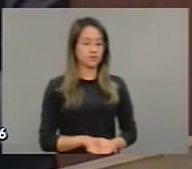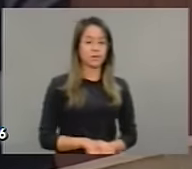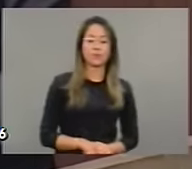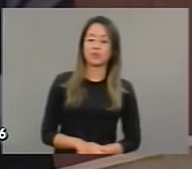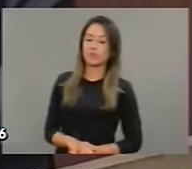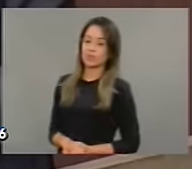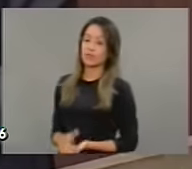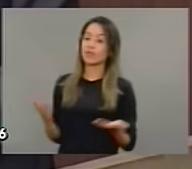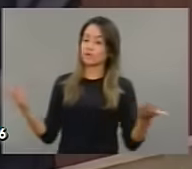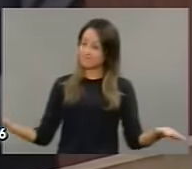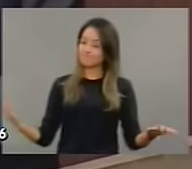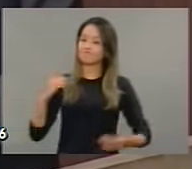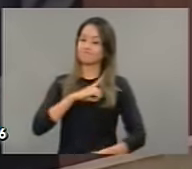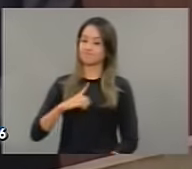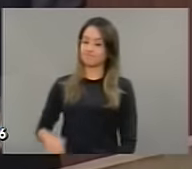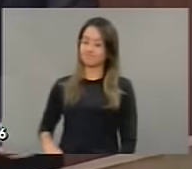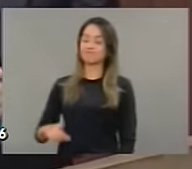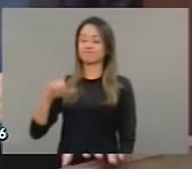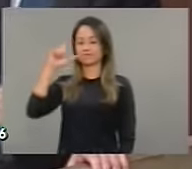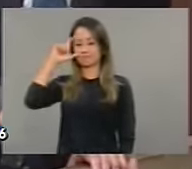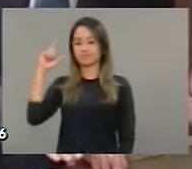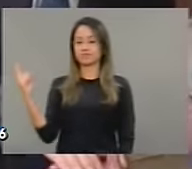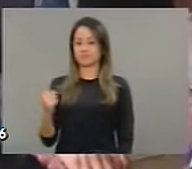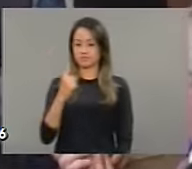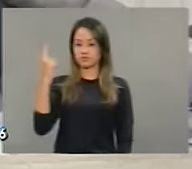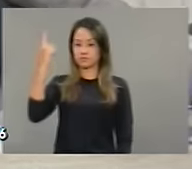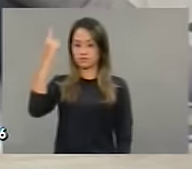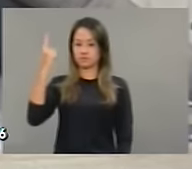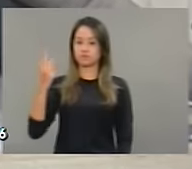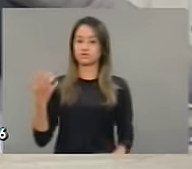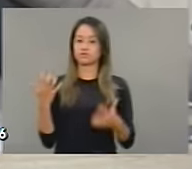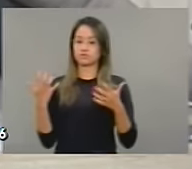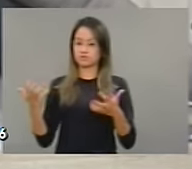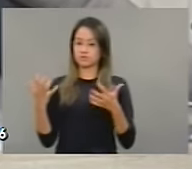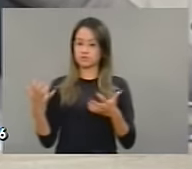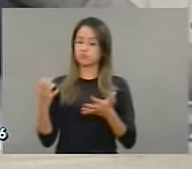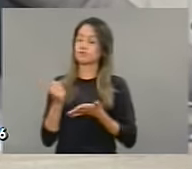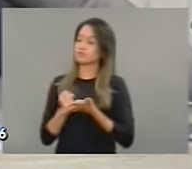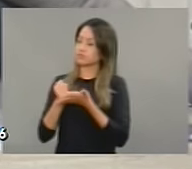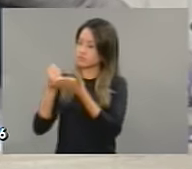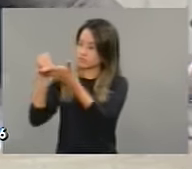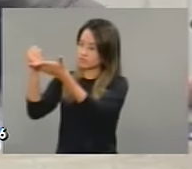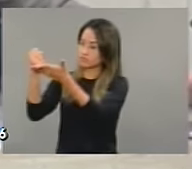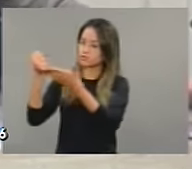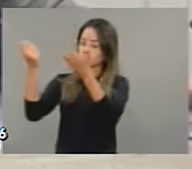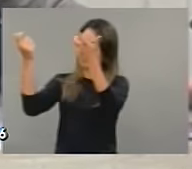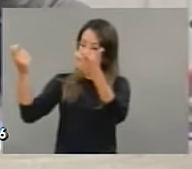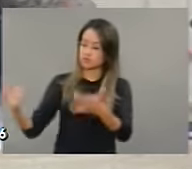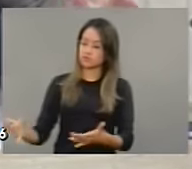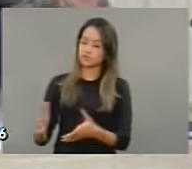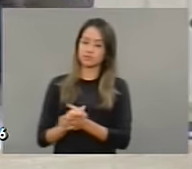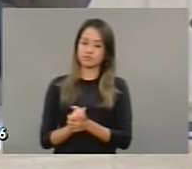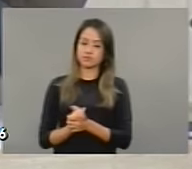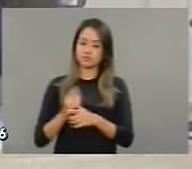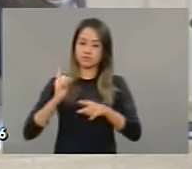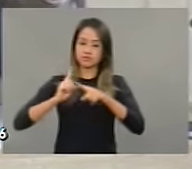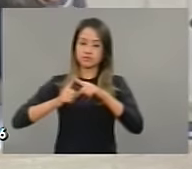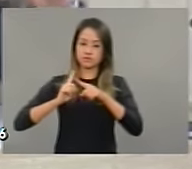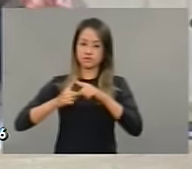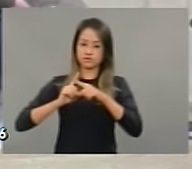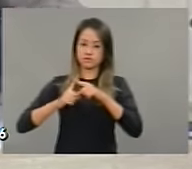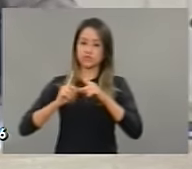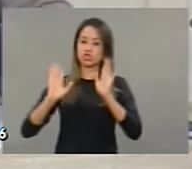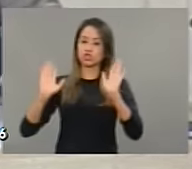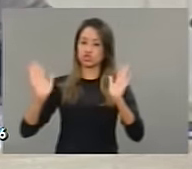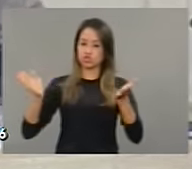deixar de neste plenário me solidarizar com Vossa Excelência, até porque eu fiz de público